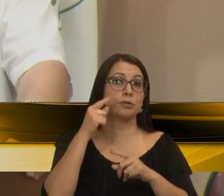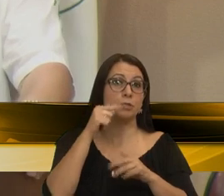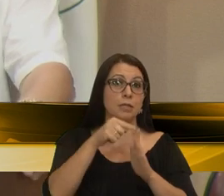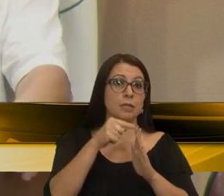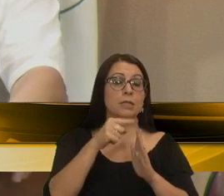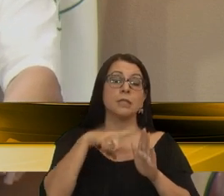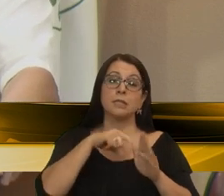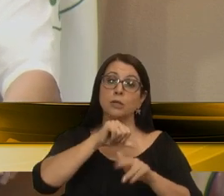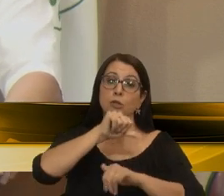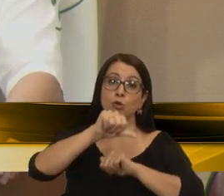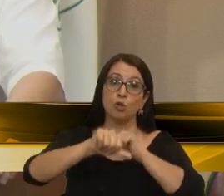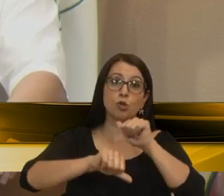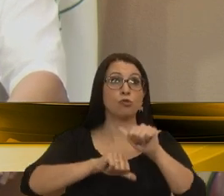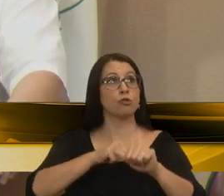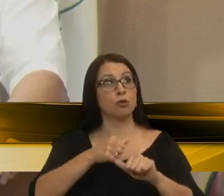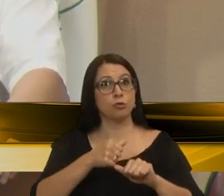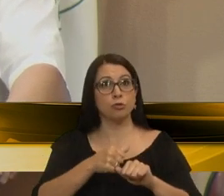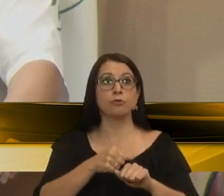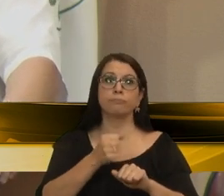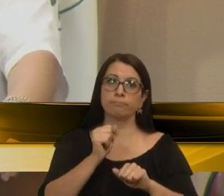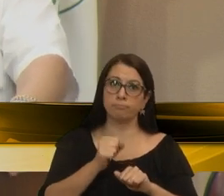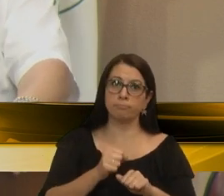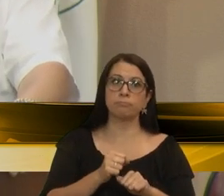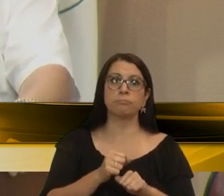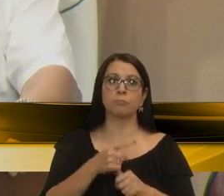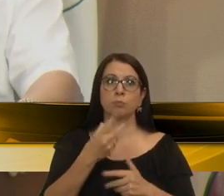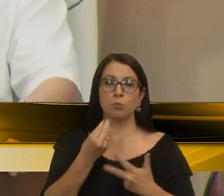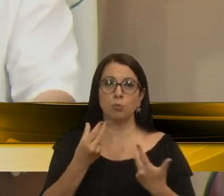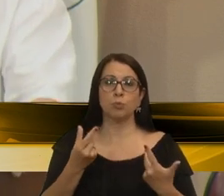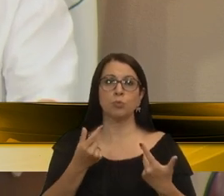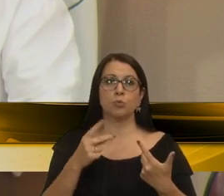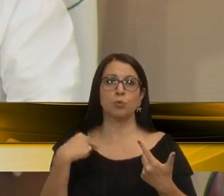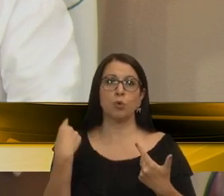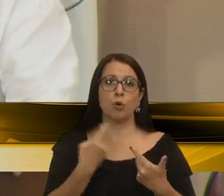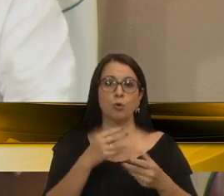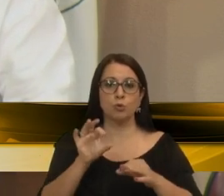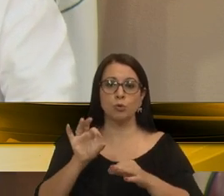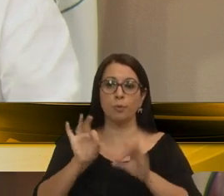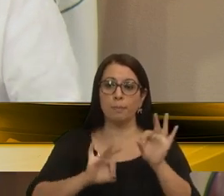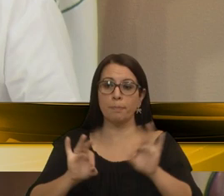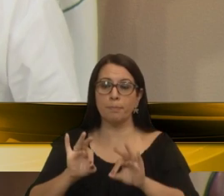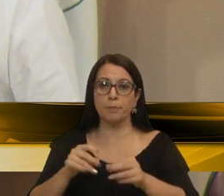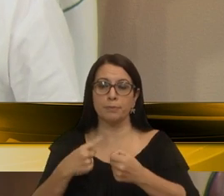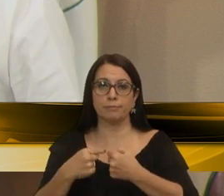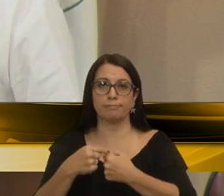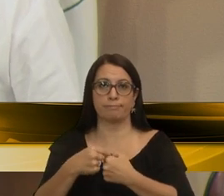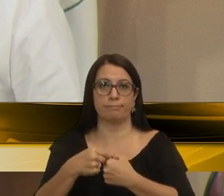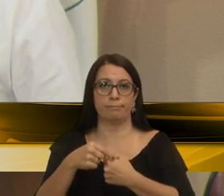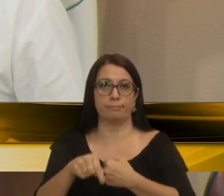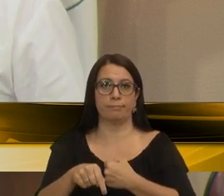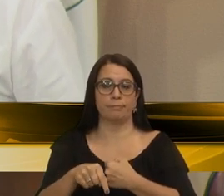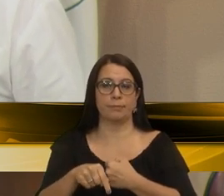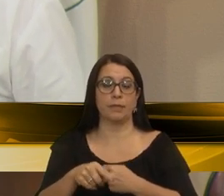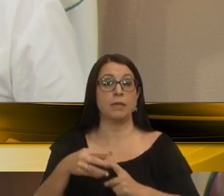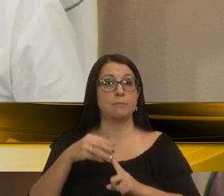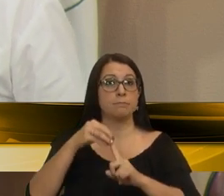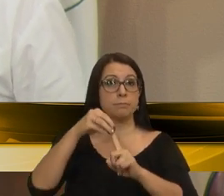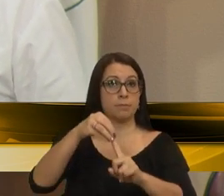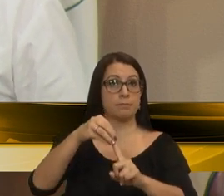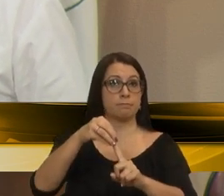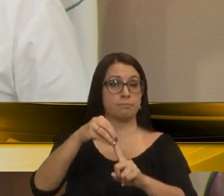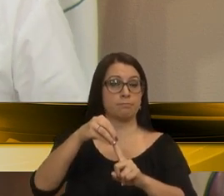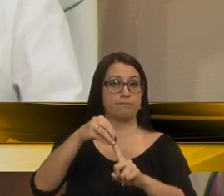significativamente o nosso Plano Diretor. Eu falo da principal